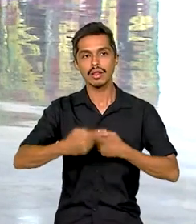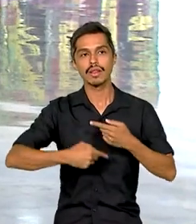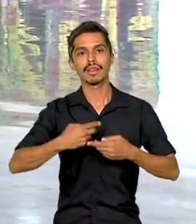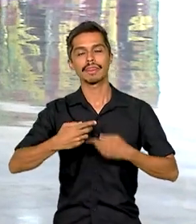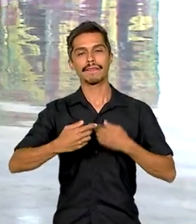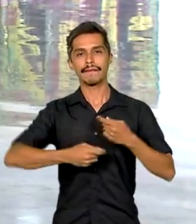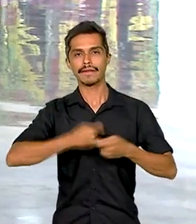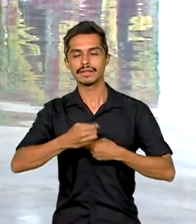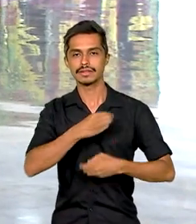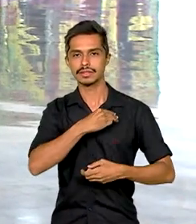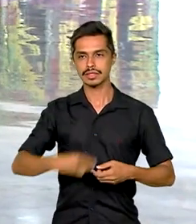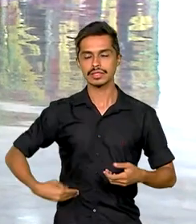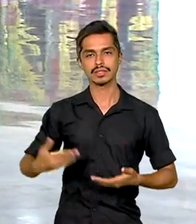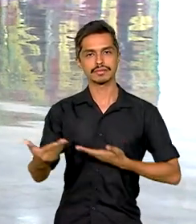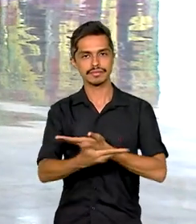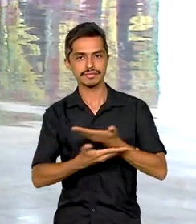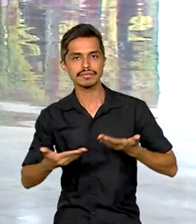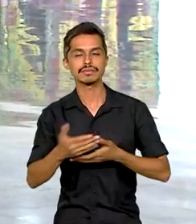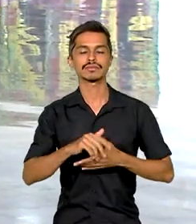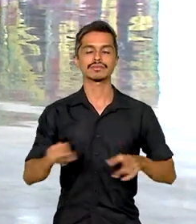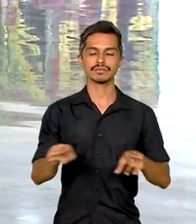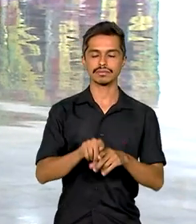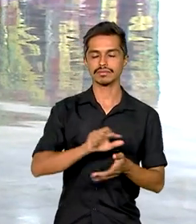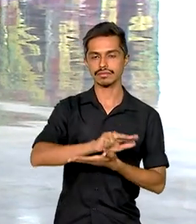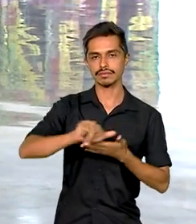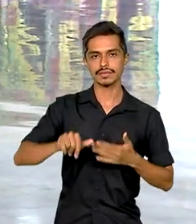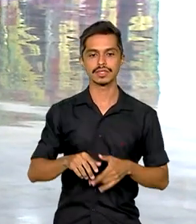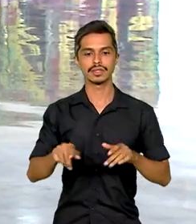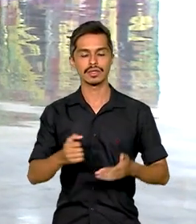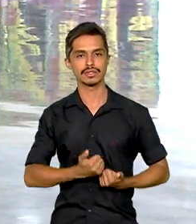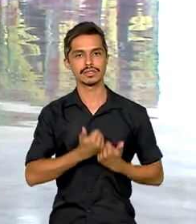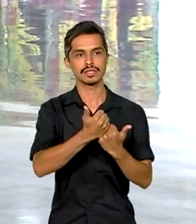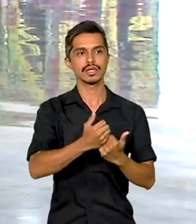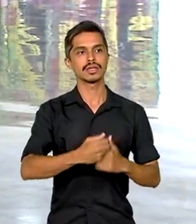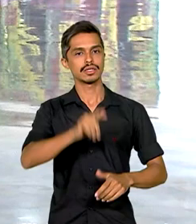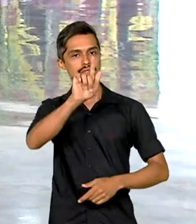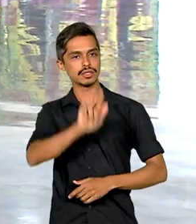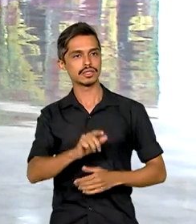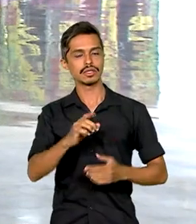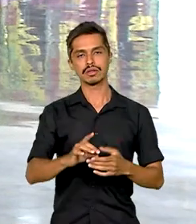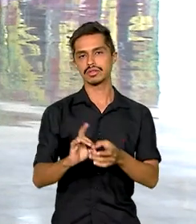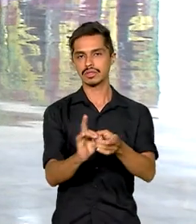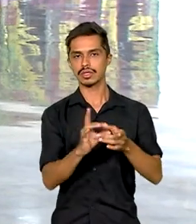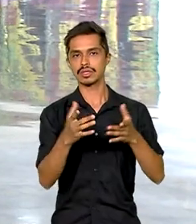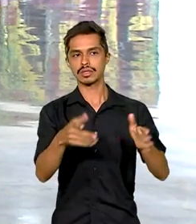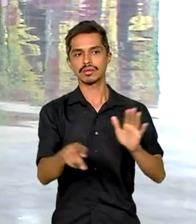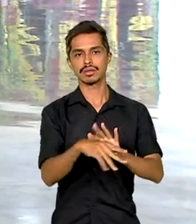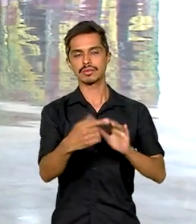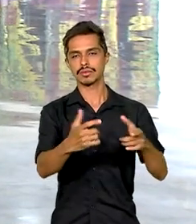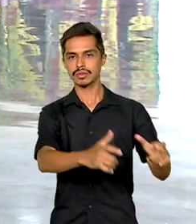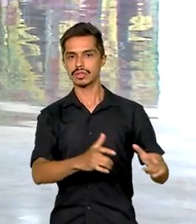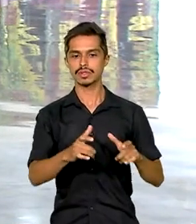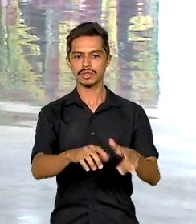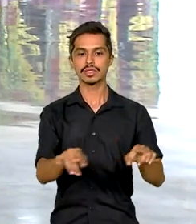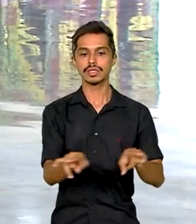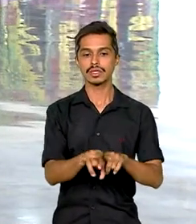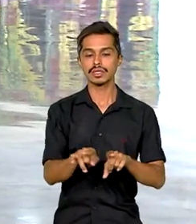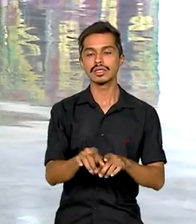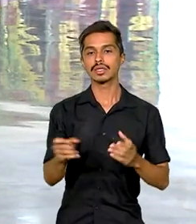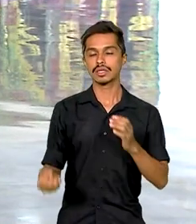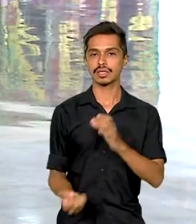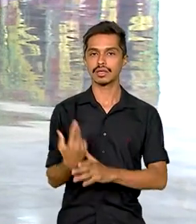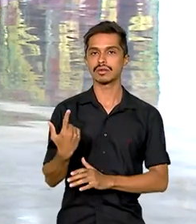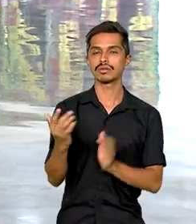programa e cria fóruns estaduais de apoio à gestão democrática dos imóveis. Além disso, será criado um